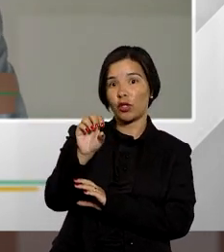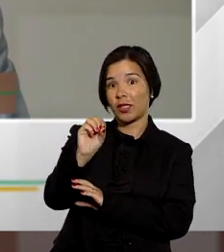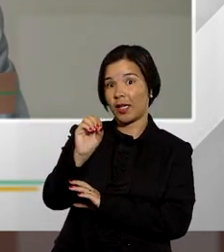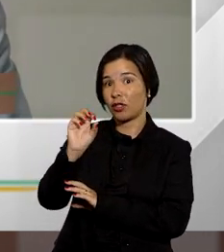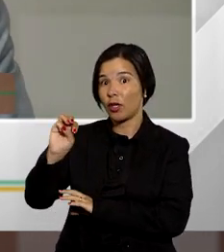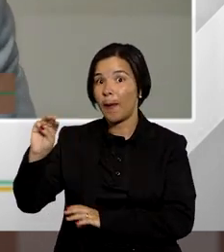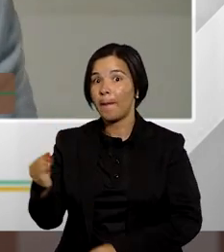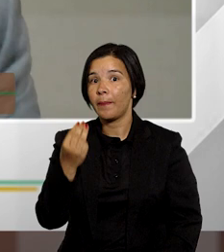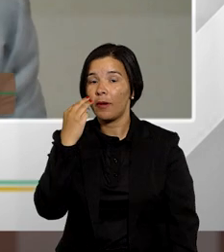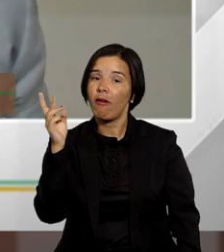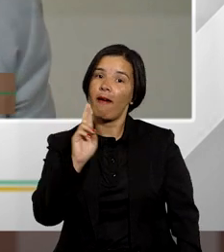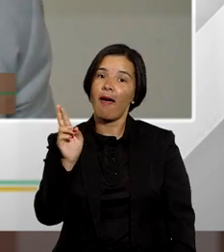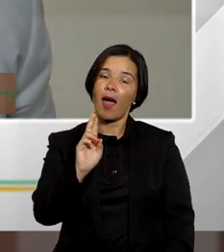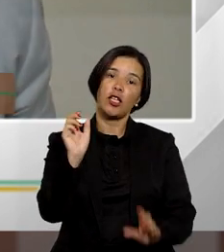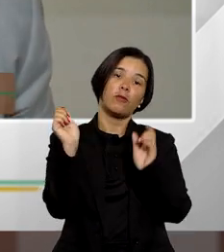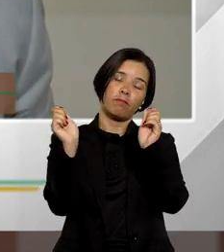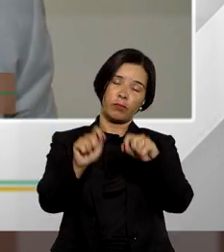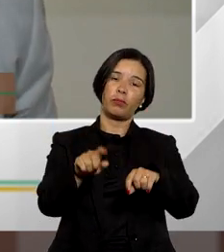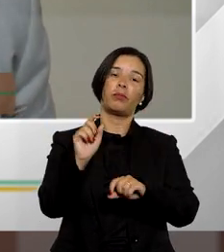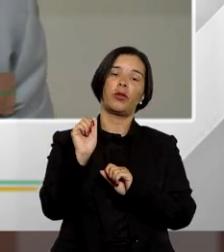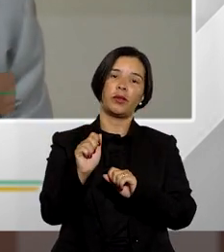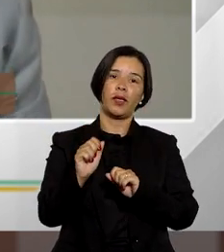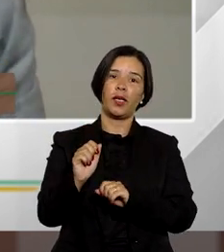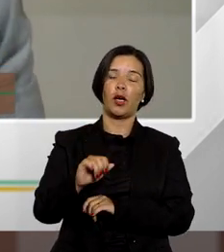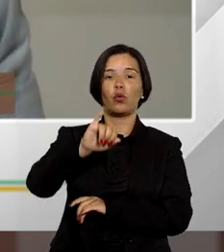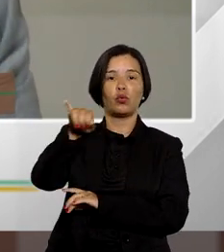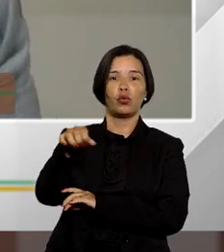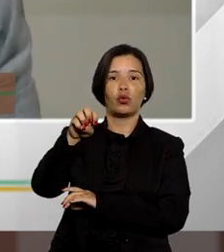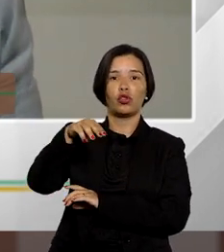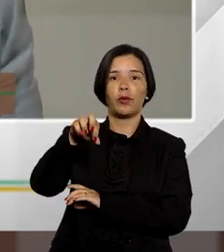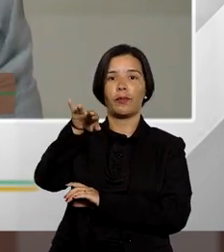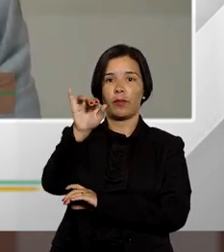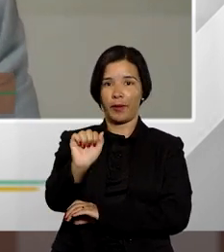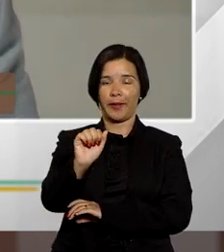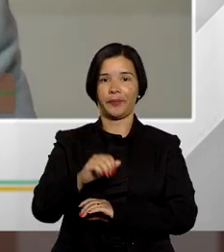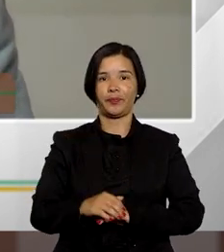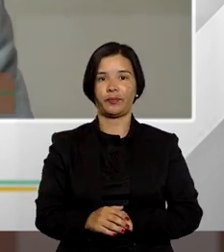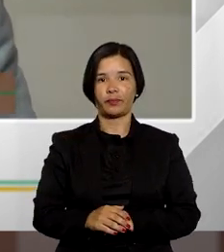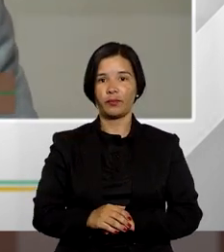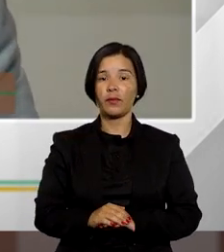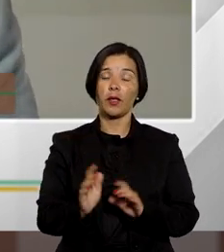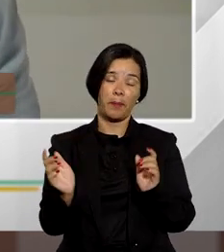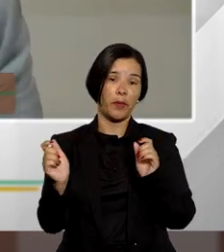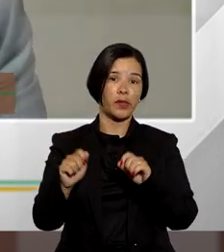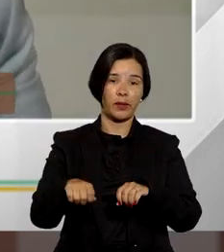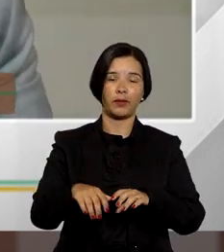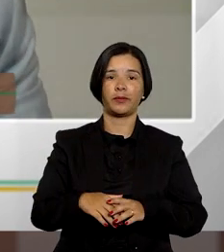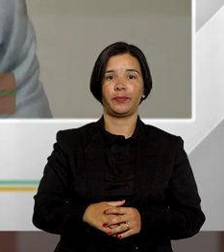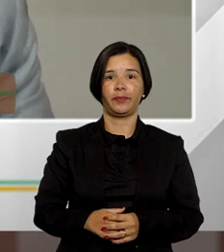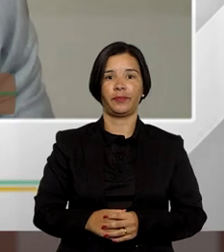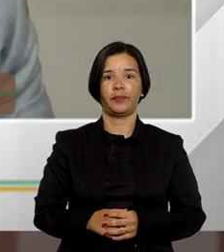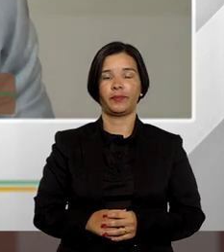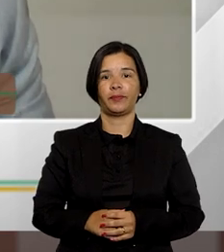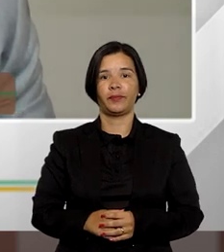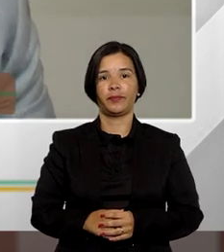800 mil reais e ele poderia deduzir desses 3 milhões dos juros de mora então em relação a verba dos juros de mora é possível